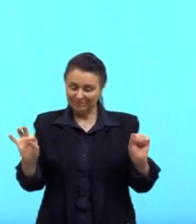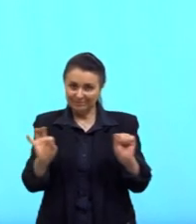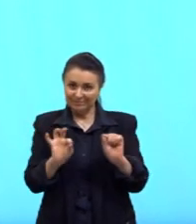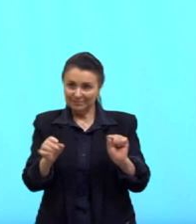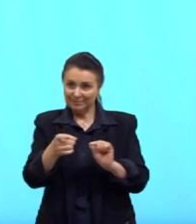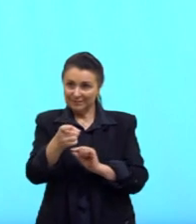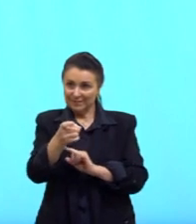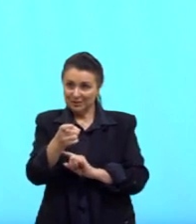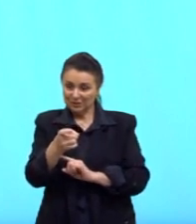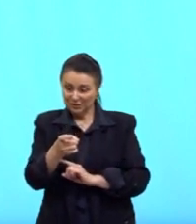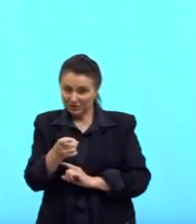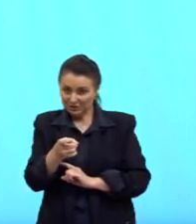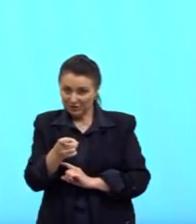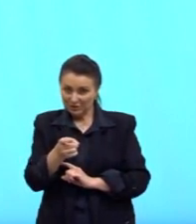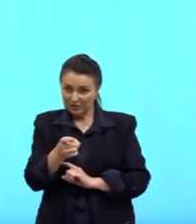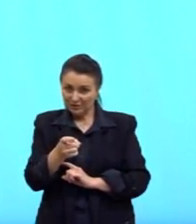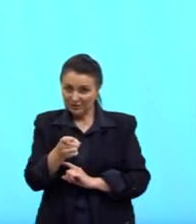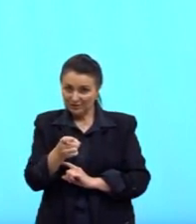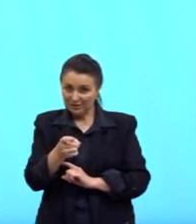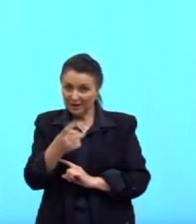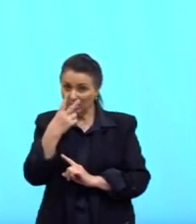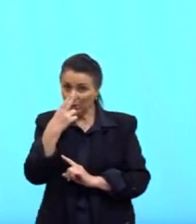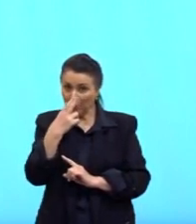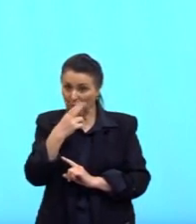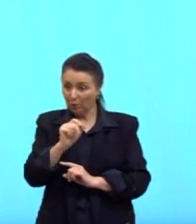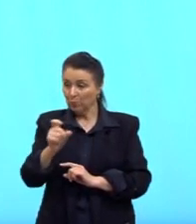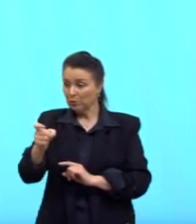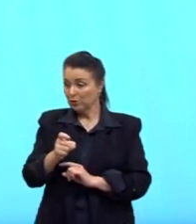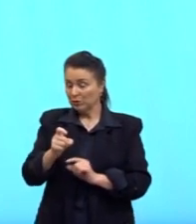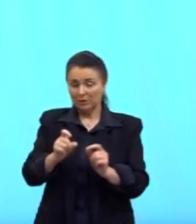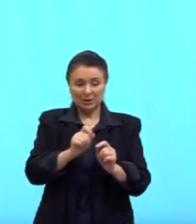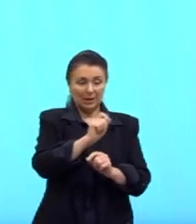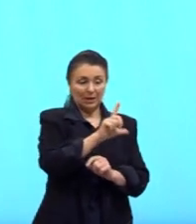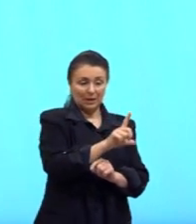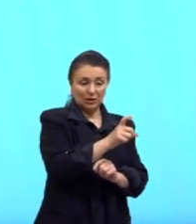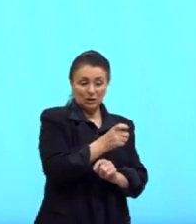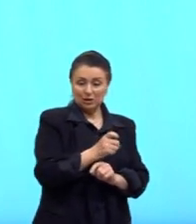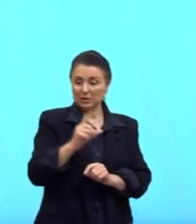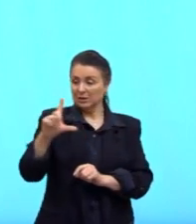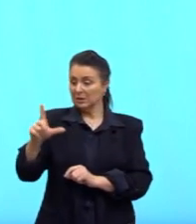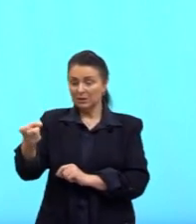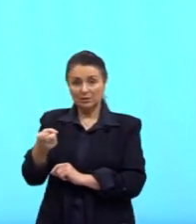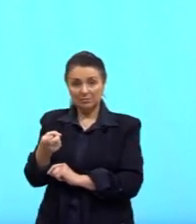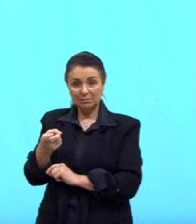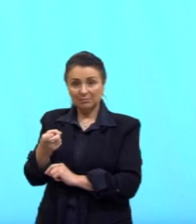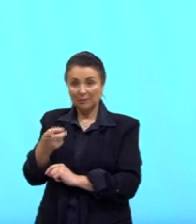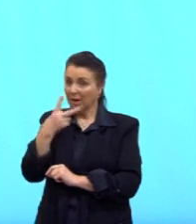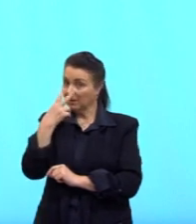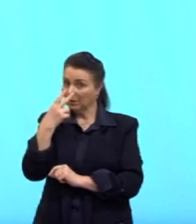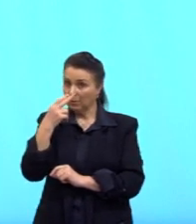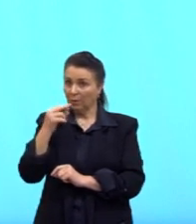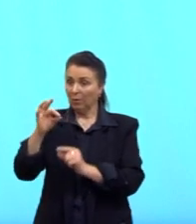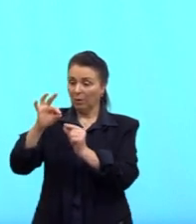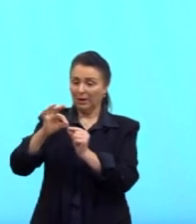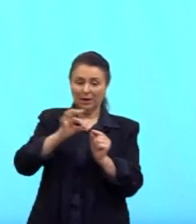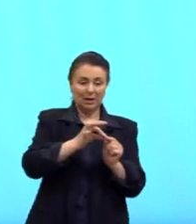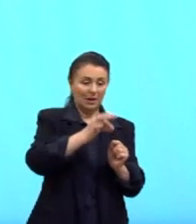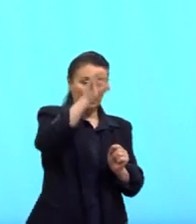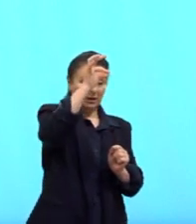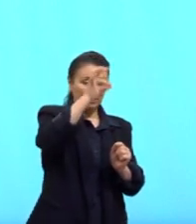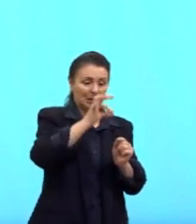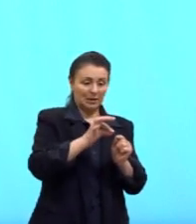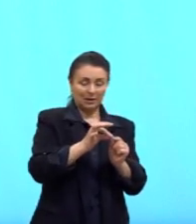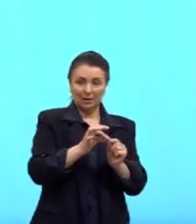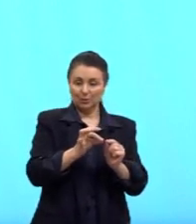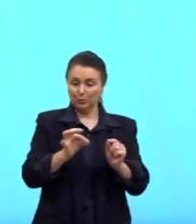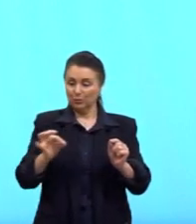que X aqui de um lado é o mesmo X que está do outro lado da figura, né. Se nós prolongarmos de novo aqui um